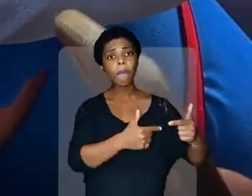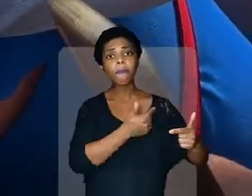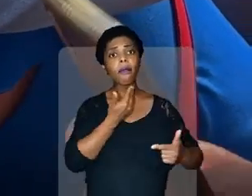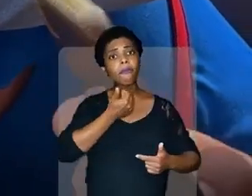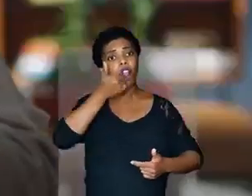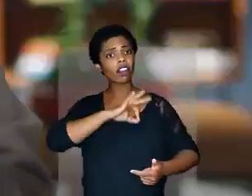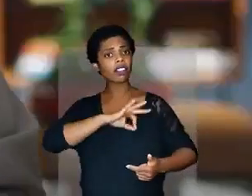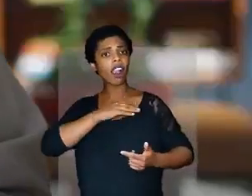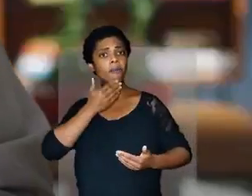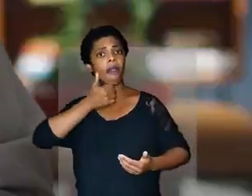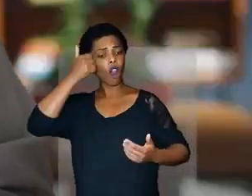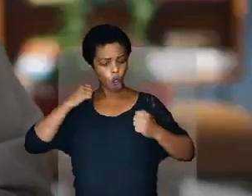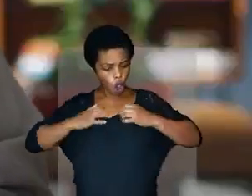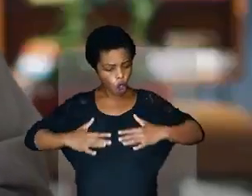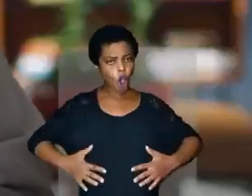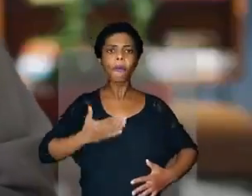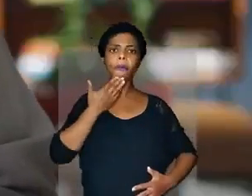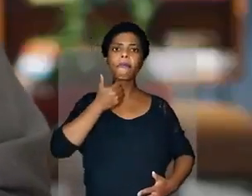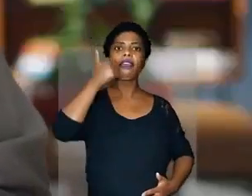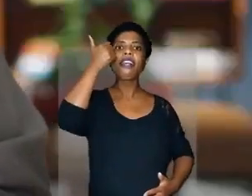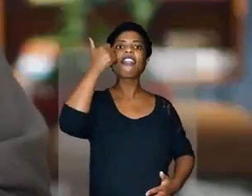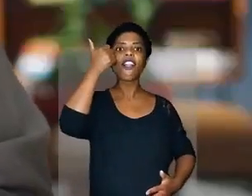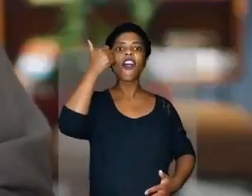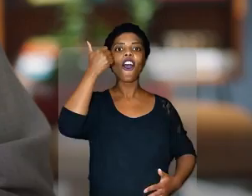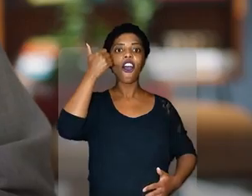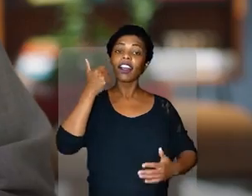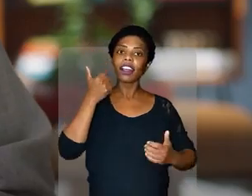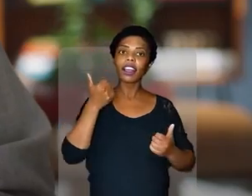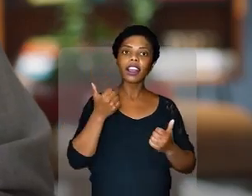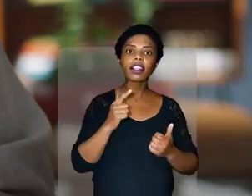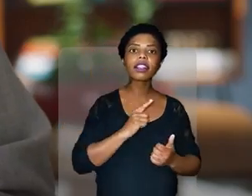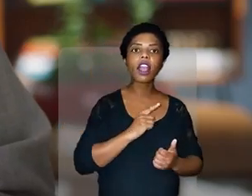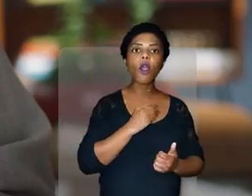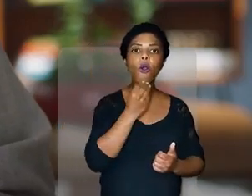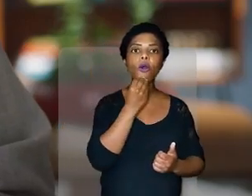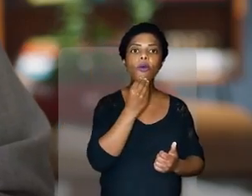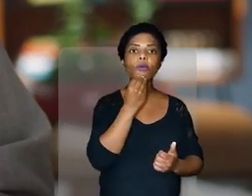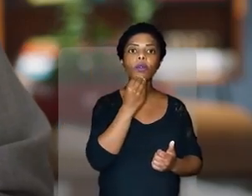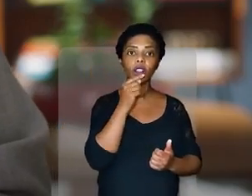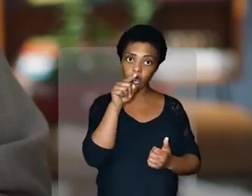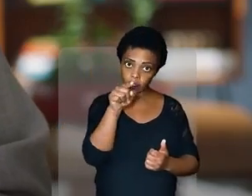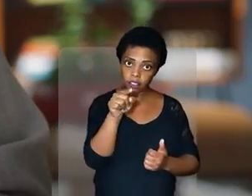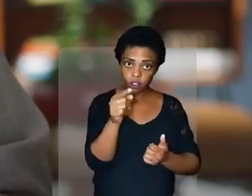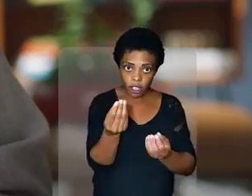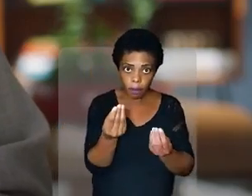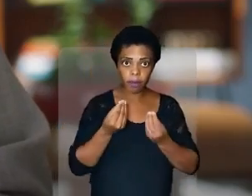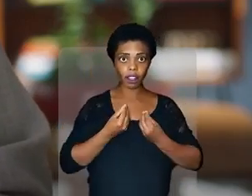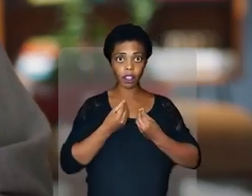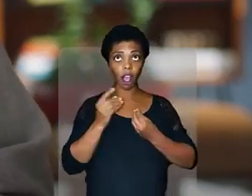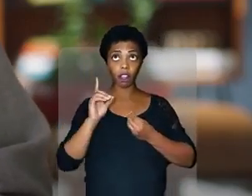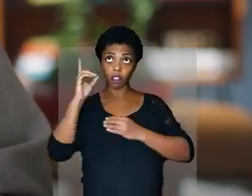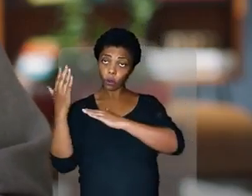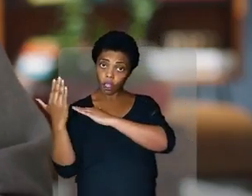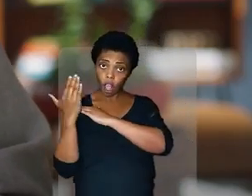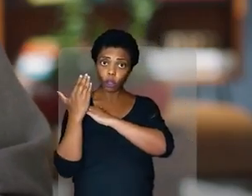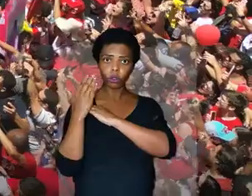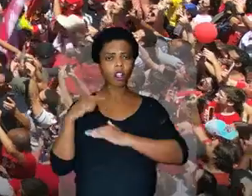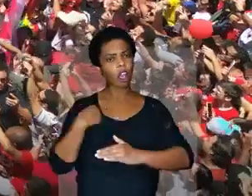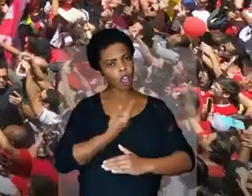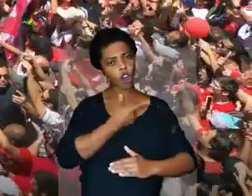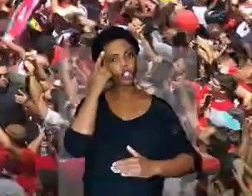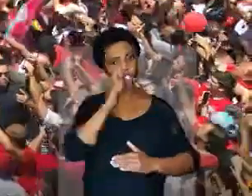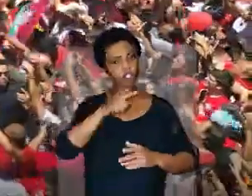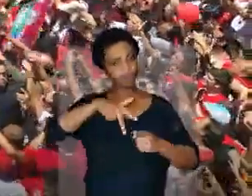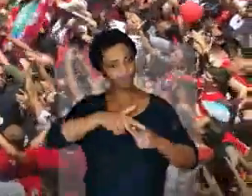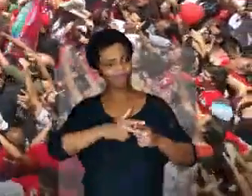Eu pretendo ter oportunidade. O você vai me dar, com a ajuda de Deus, para a gente consertar esse nosso querido Brasil.